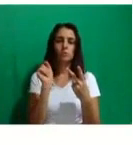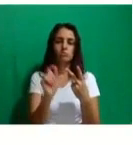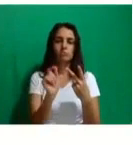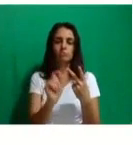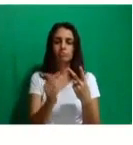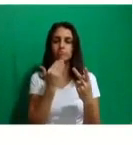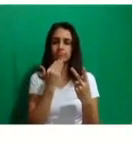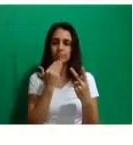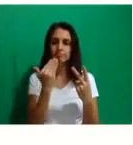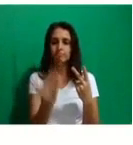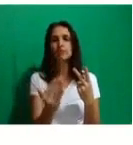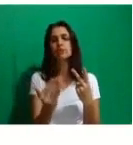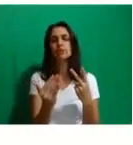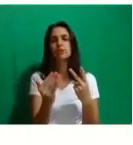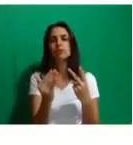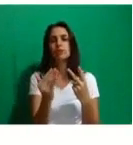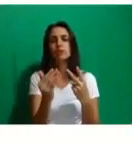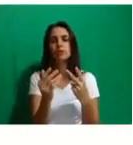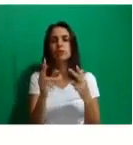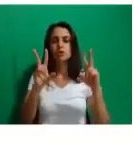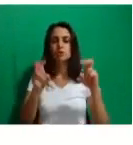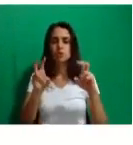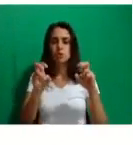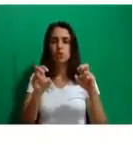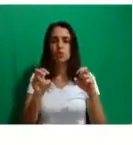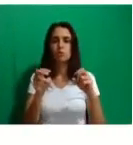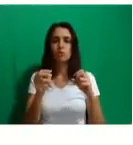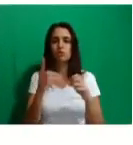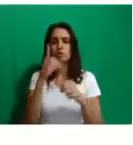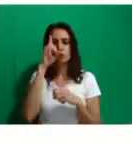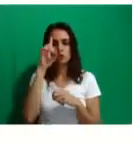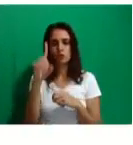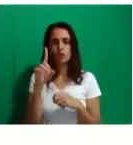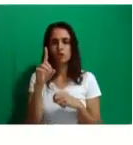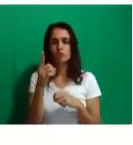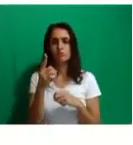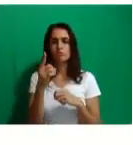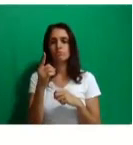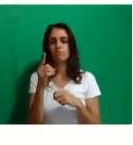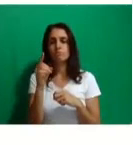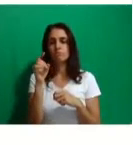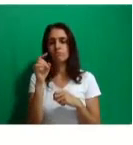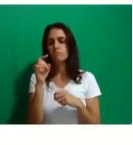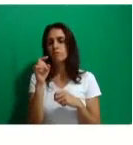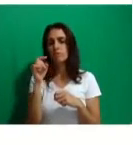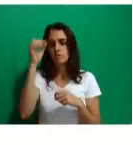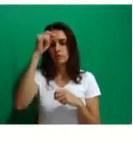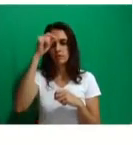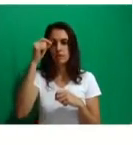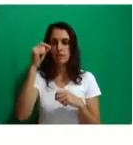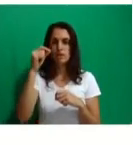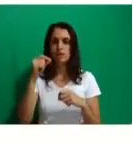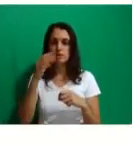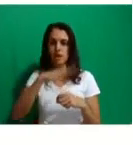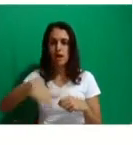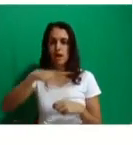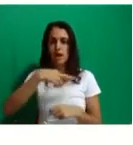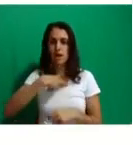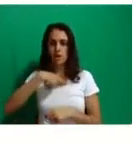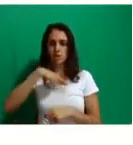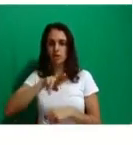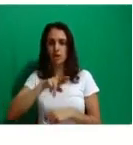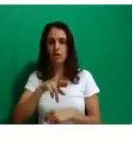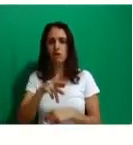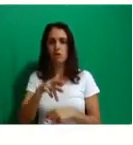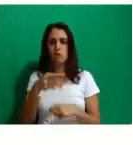guarda religiosa, né? Então, por favor, se for o caso de algum de vocês, se vocês quiserem pedir o